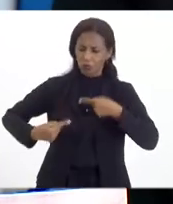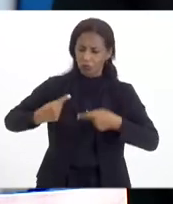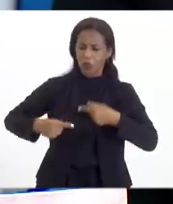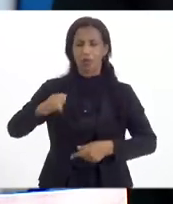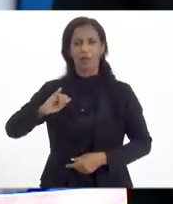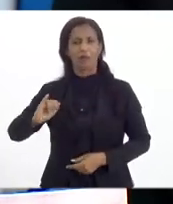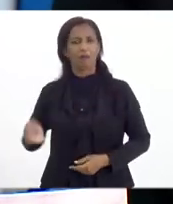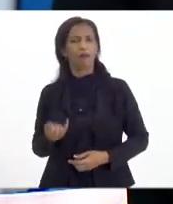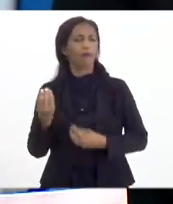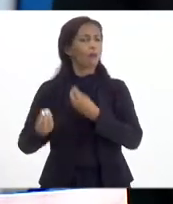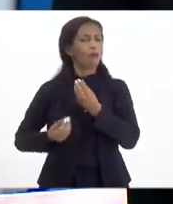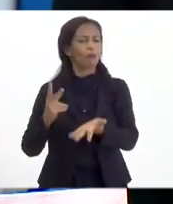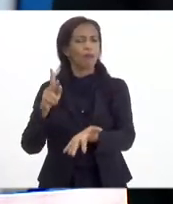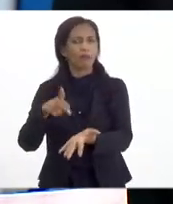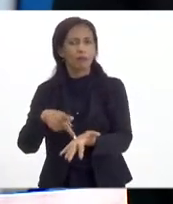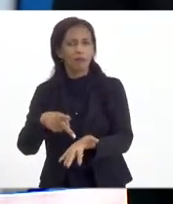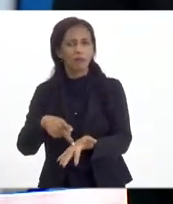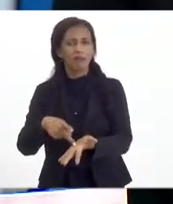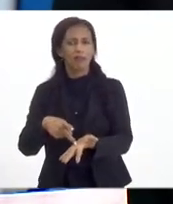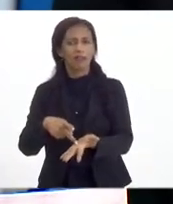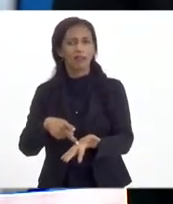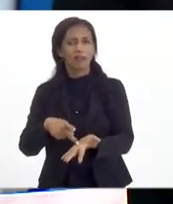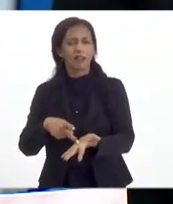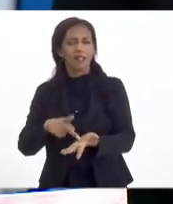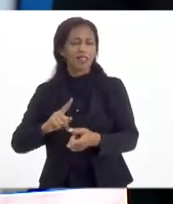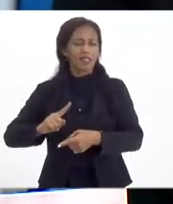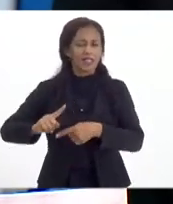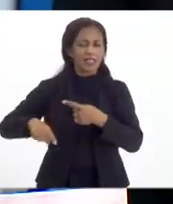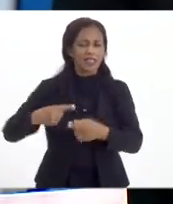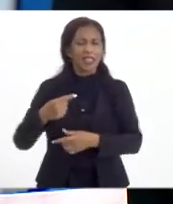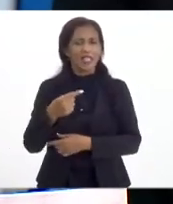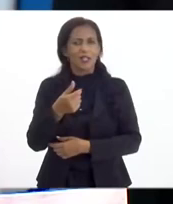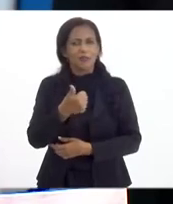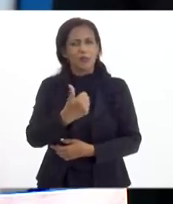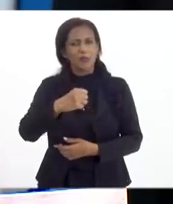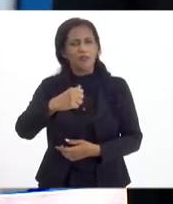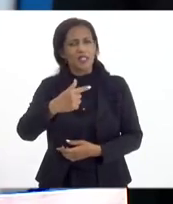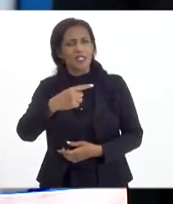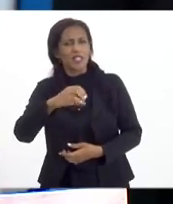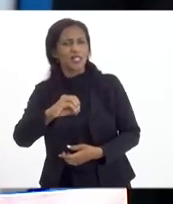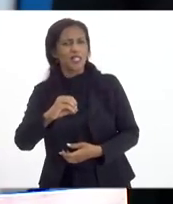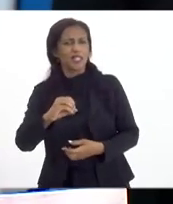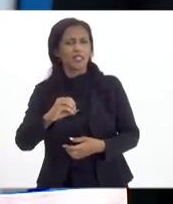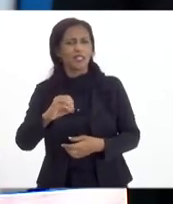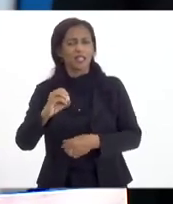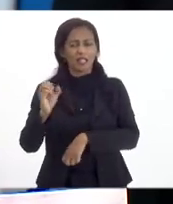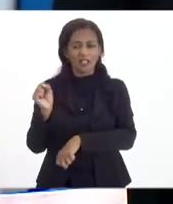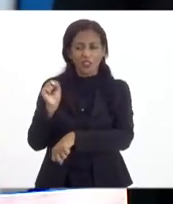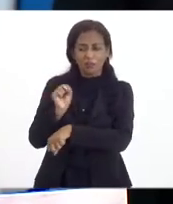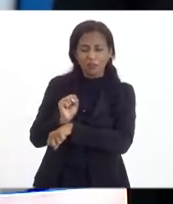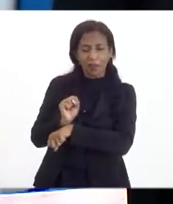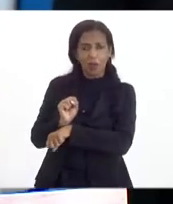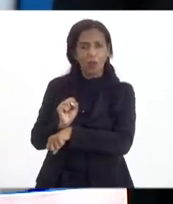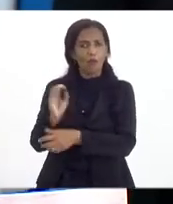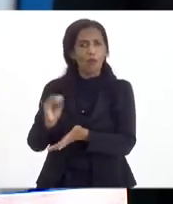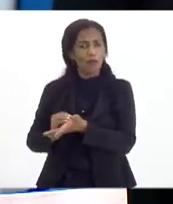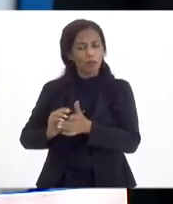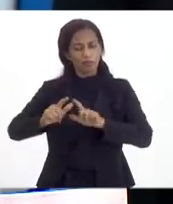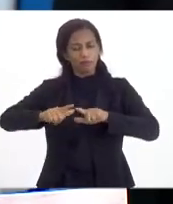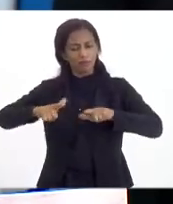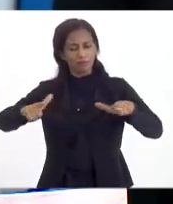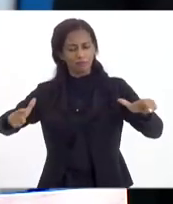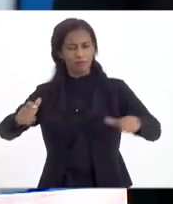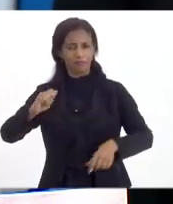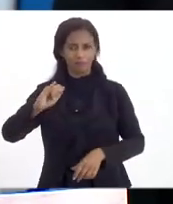de como é que a gente, de fato, após, desde os anos 70, que a gente aqui menos cresce, vamos usar essa oportunidade de que tem